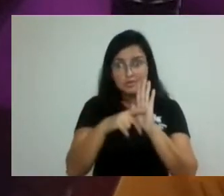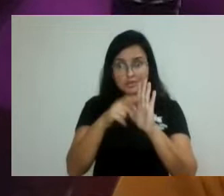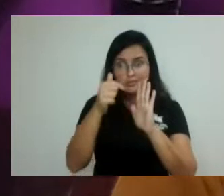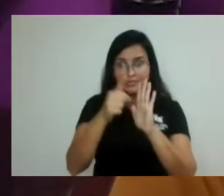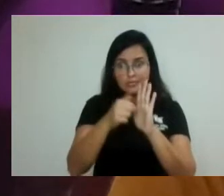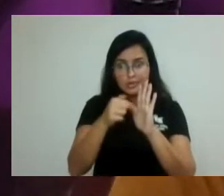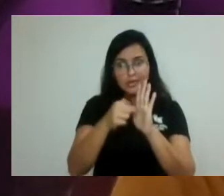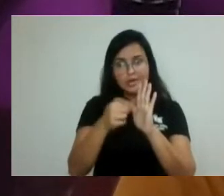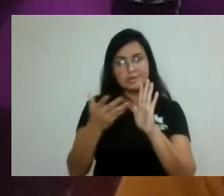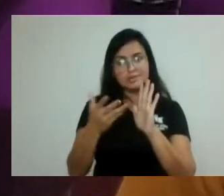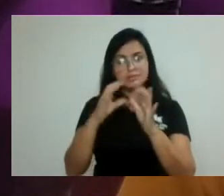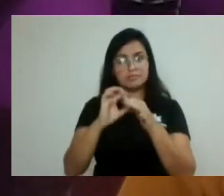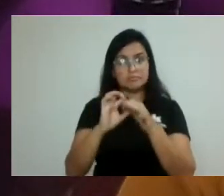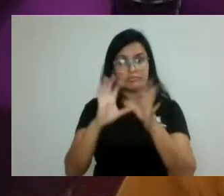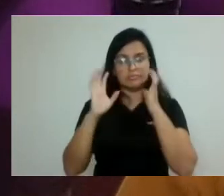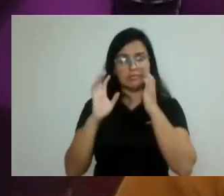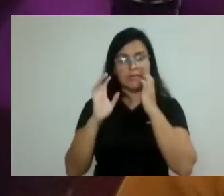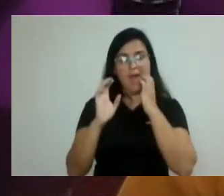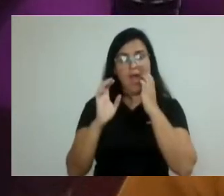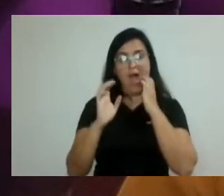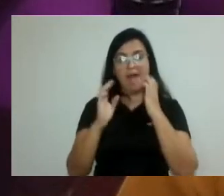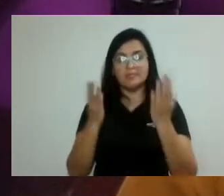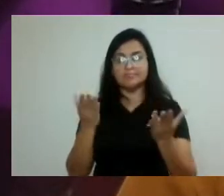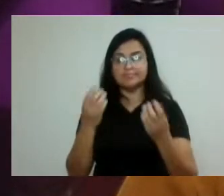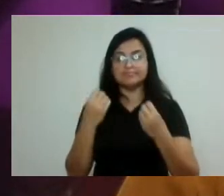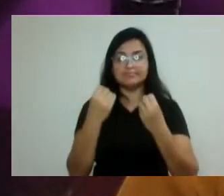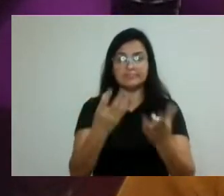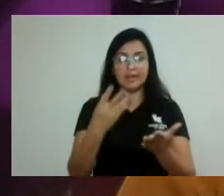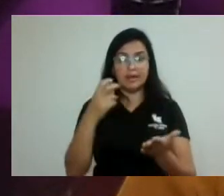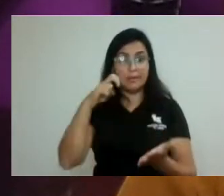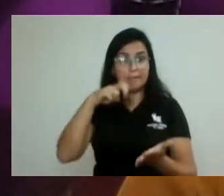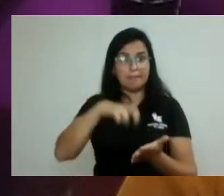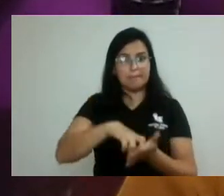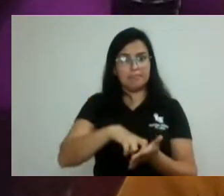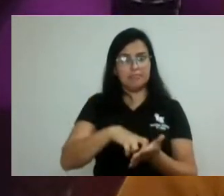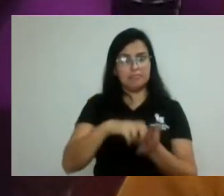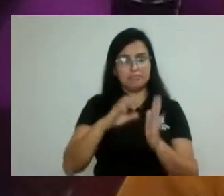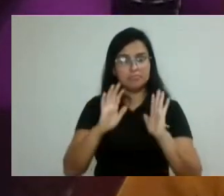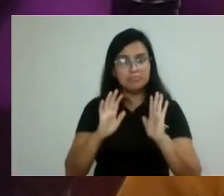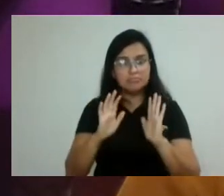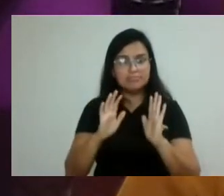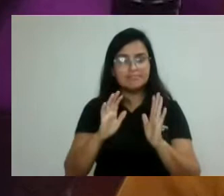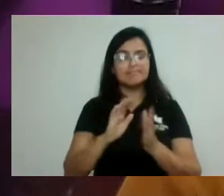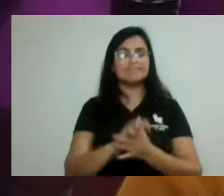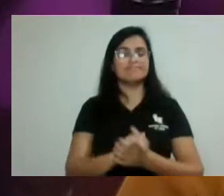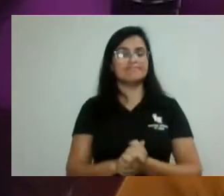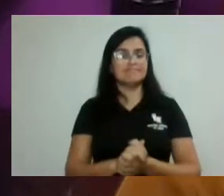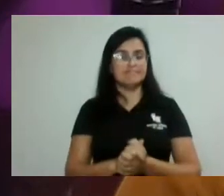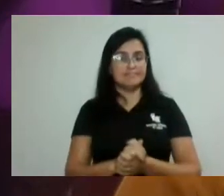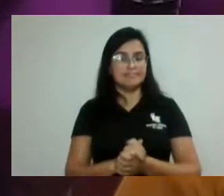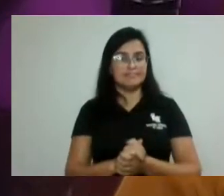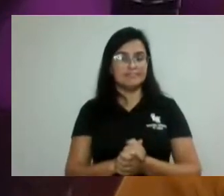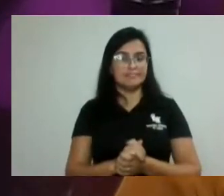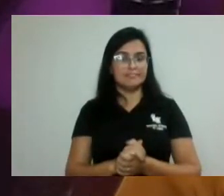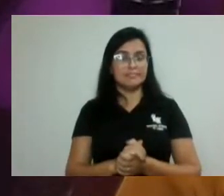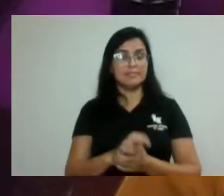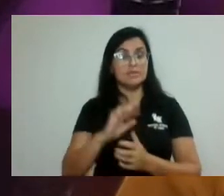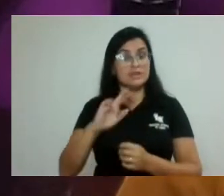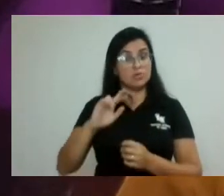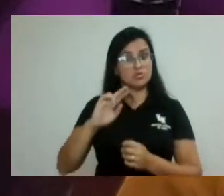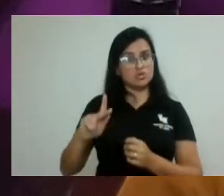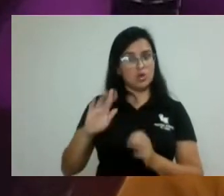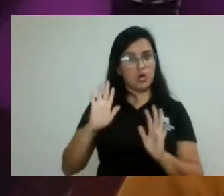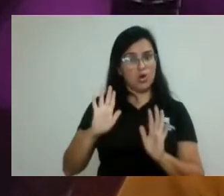penalidades, não só de fundo financeiro, mas também de